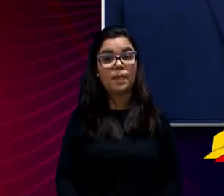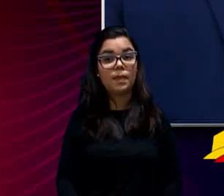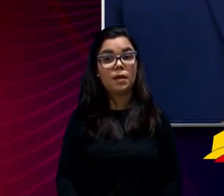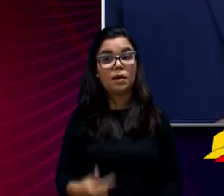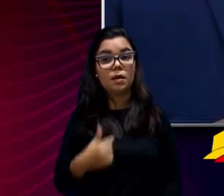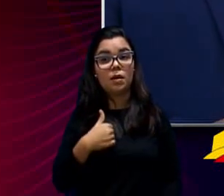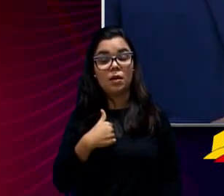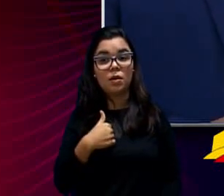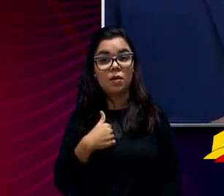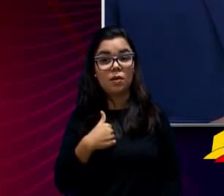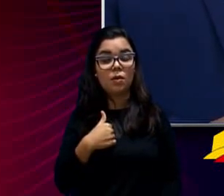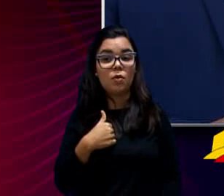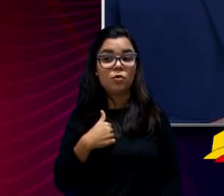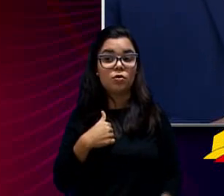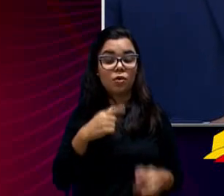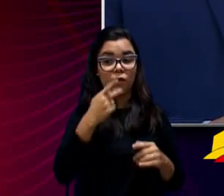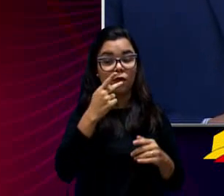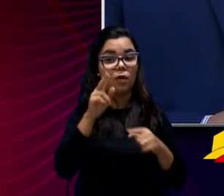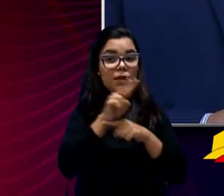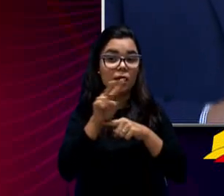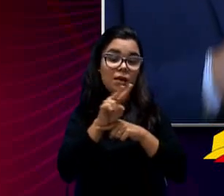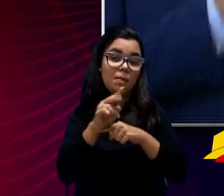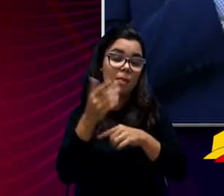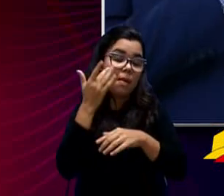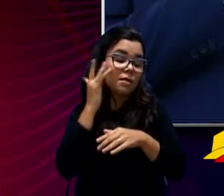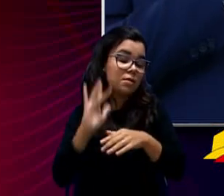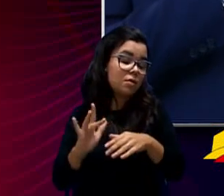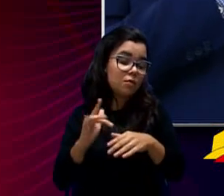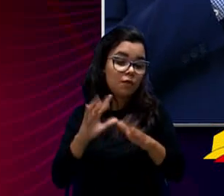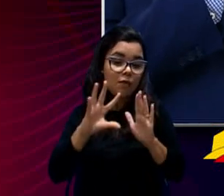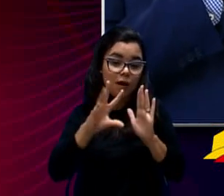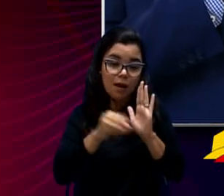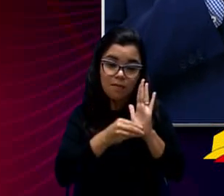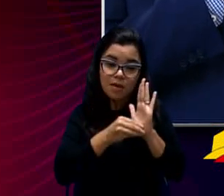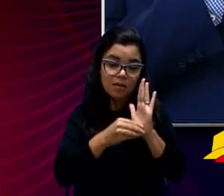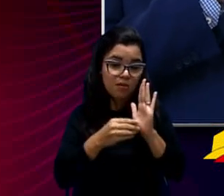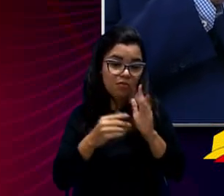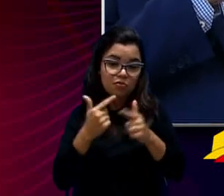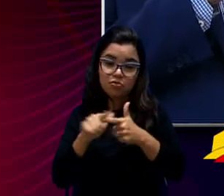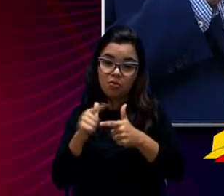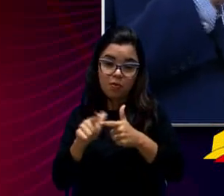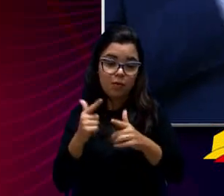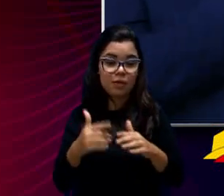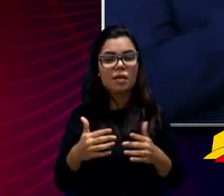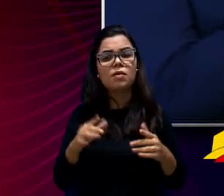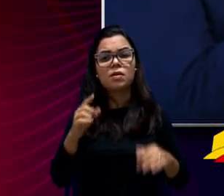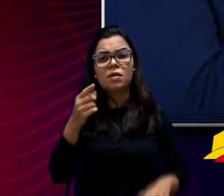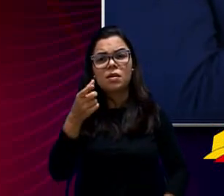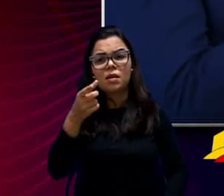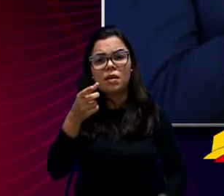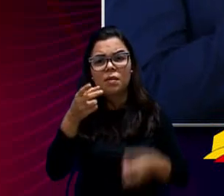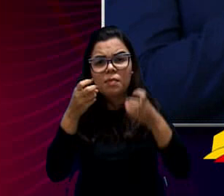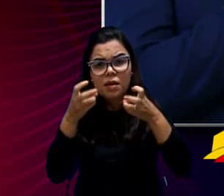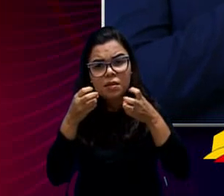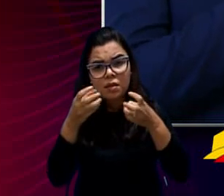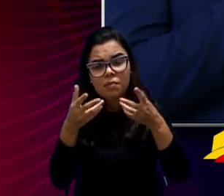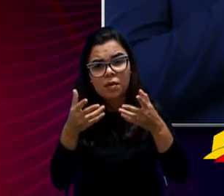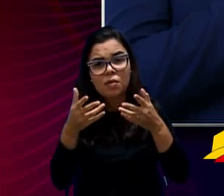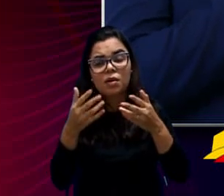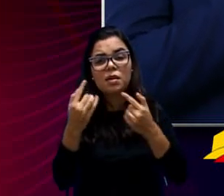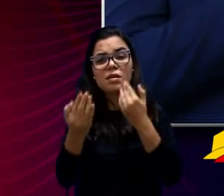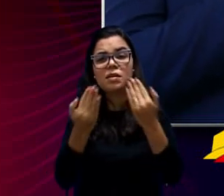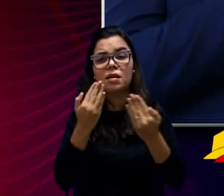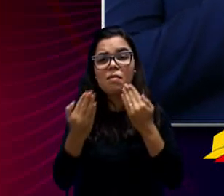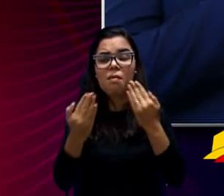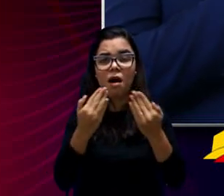vejo nenhum problema com relação à questão da Ementa, vereador. Mas o senhor viu que essas discussões que o Dilan levantou,